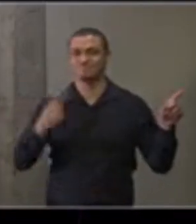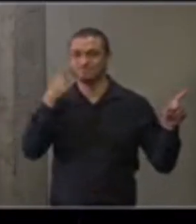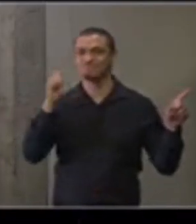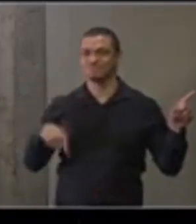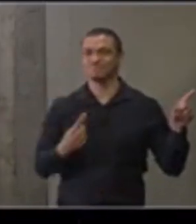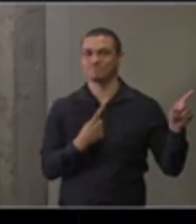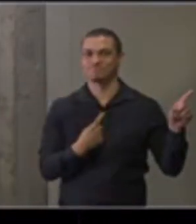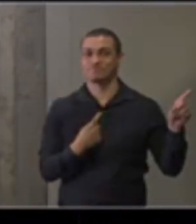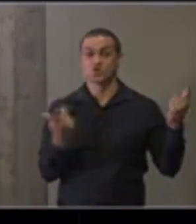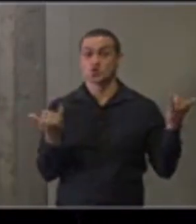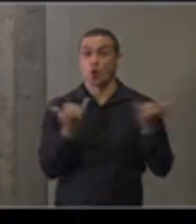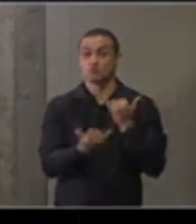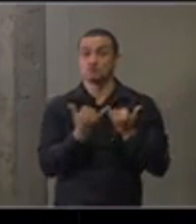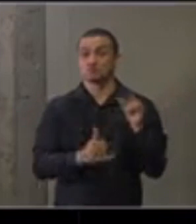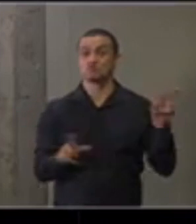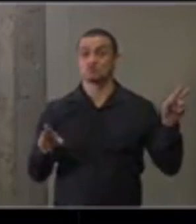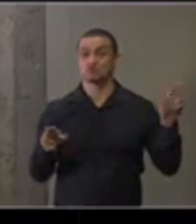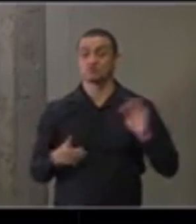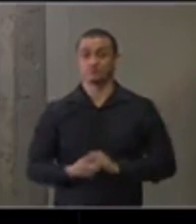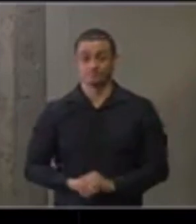Algo assemelhado a isso.